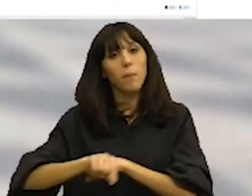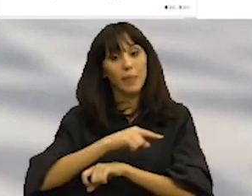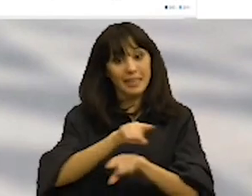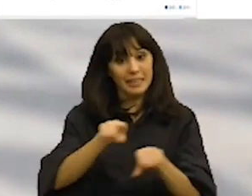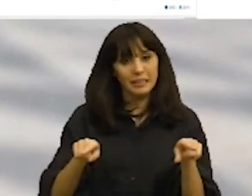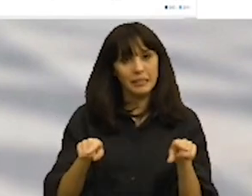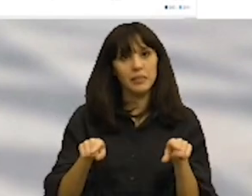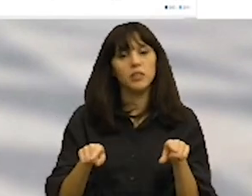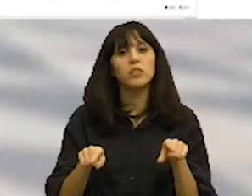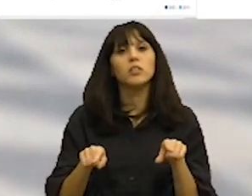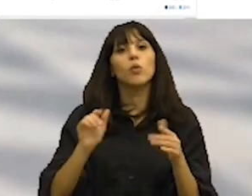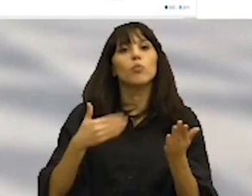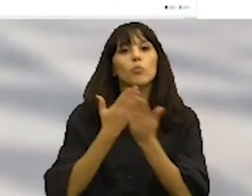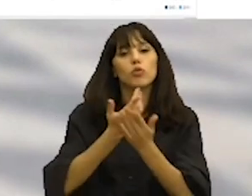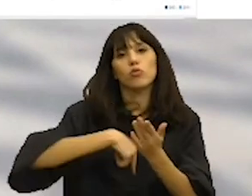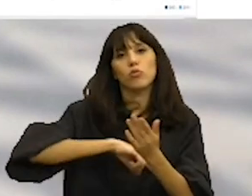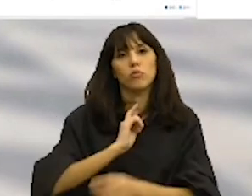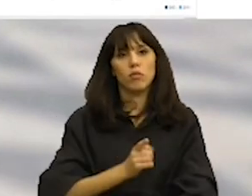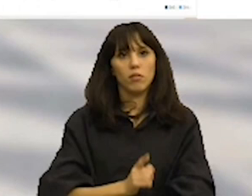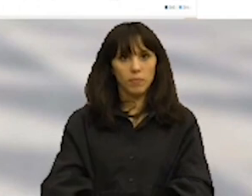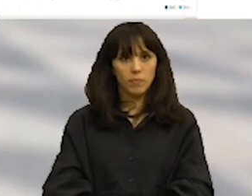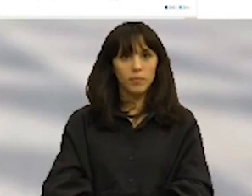a nossa proposta incide.